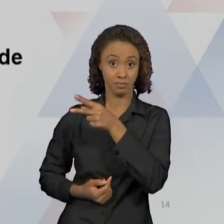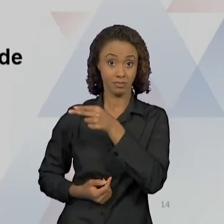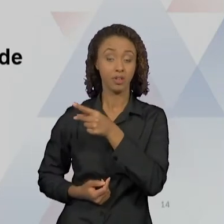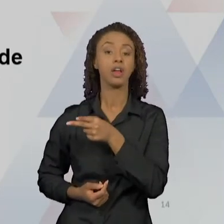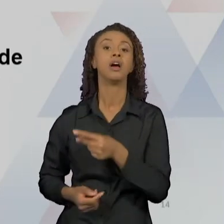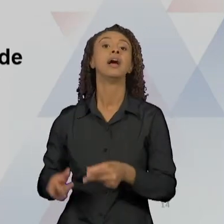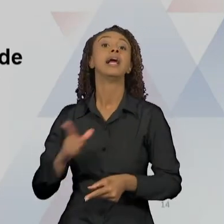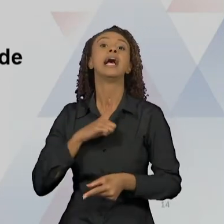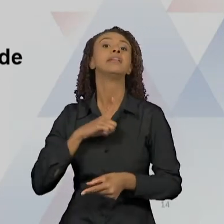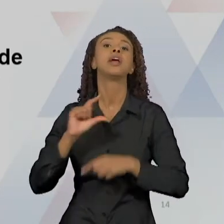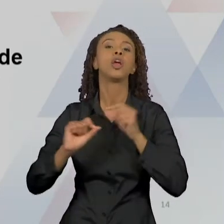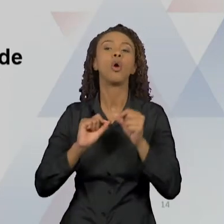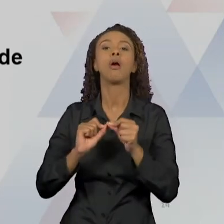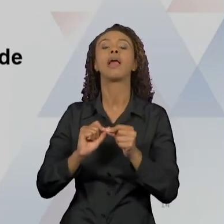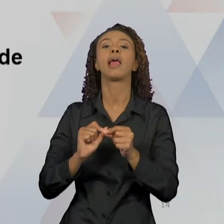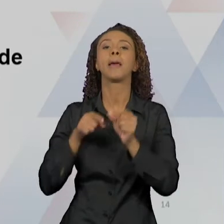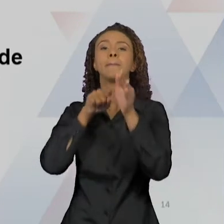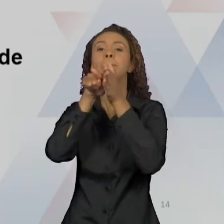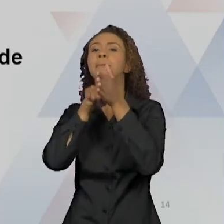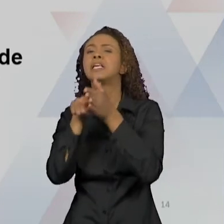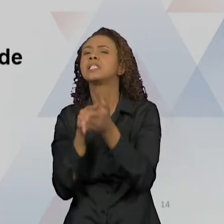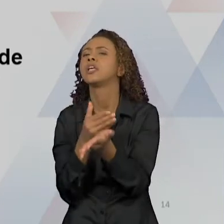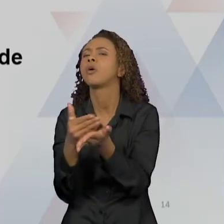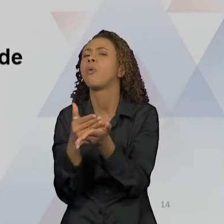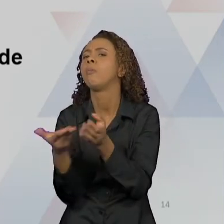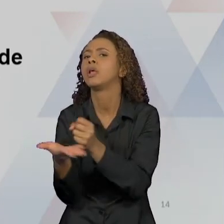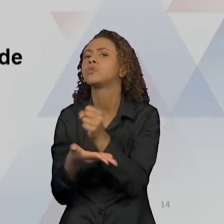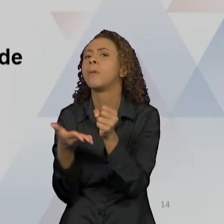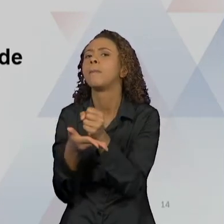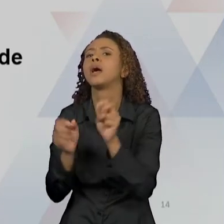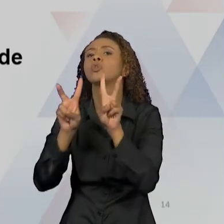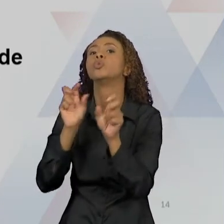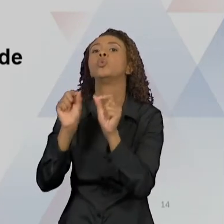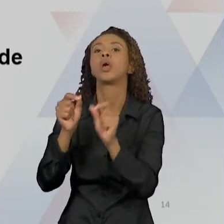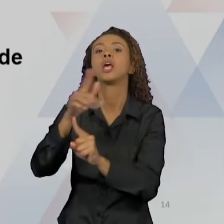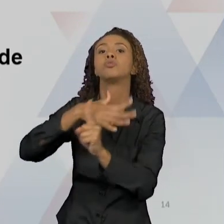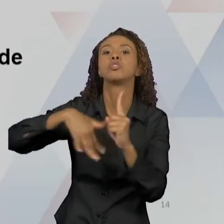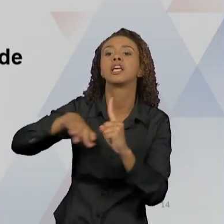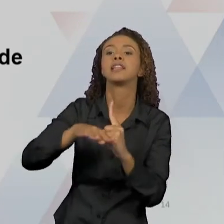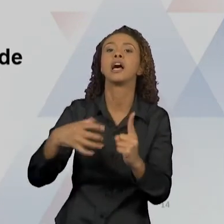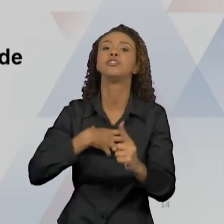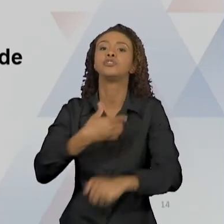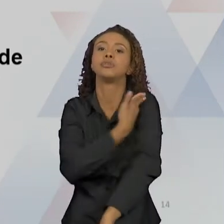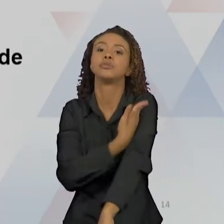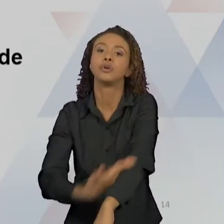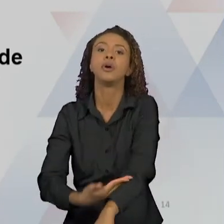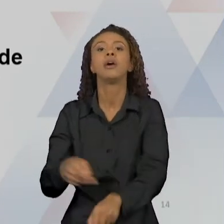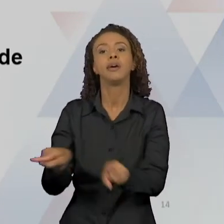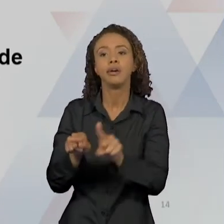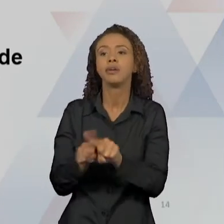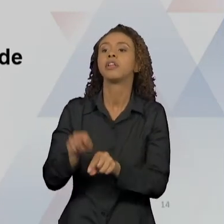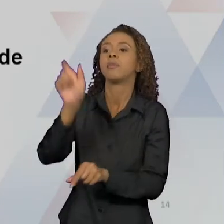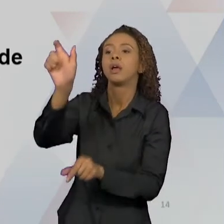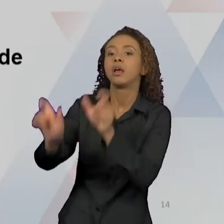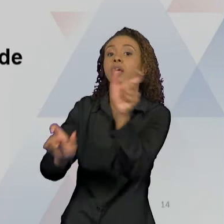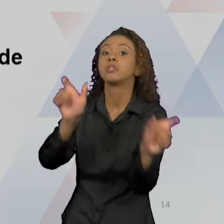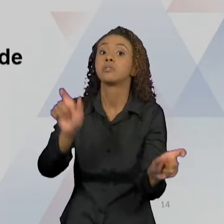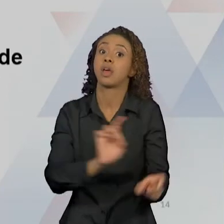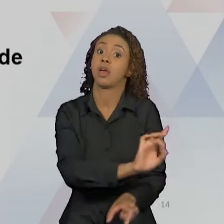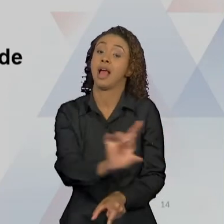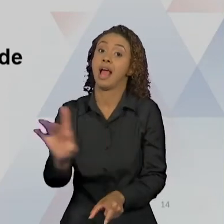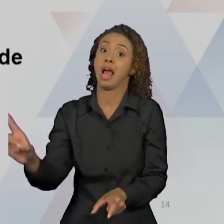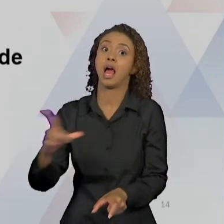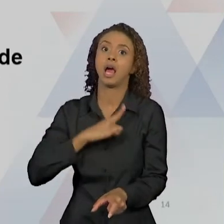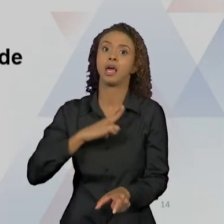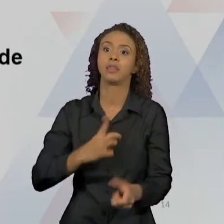a origem da sociedade, sempre a ideia do conflito entre as exigências individuais, os impulsos e